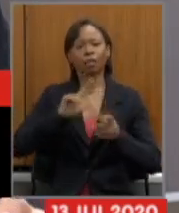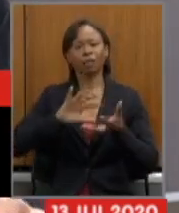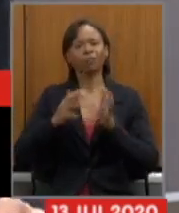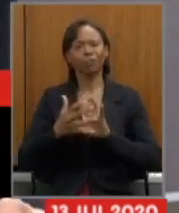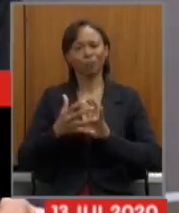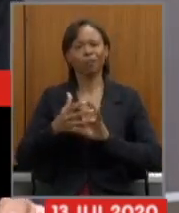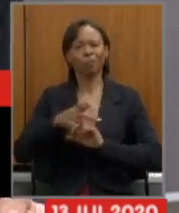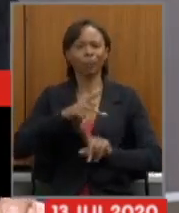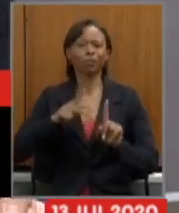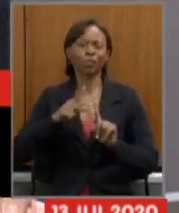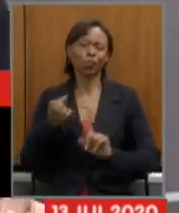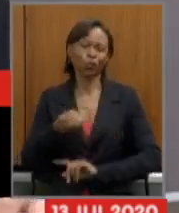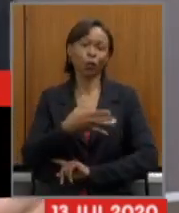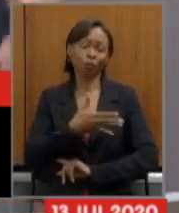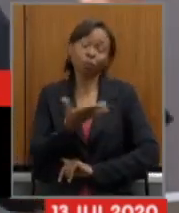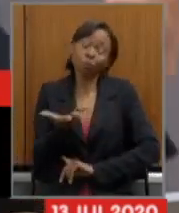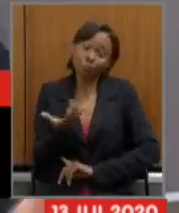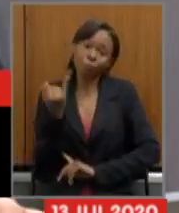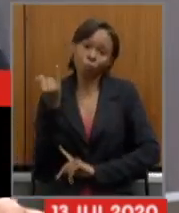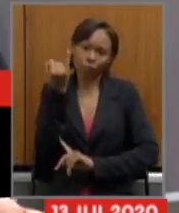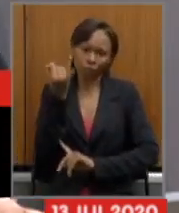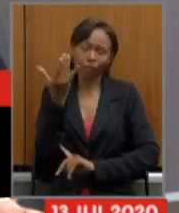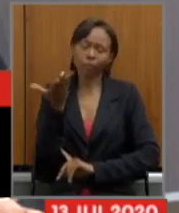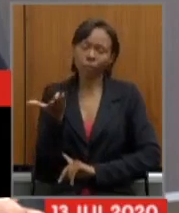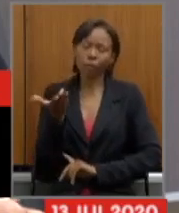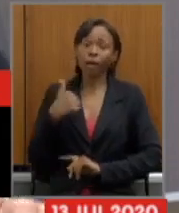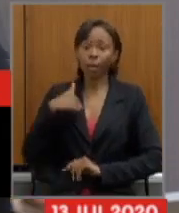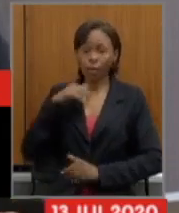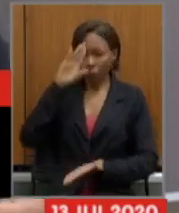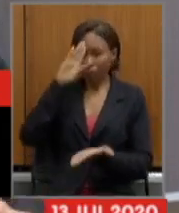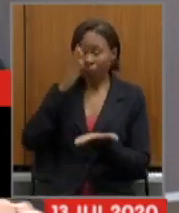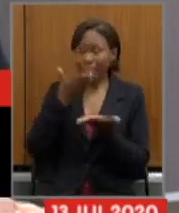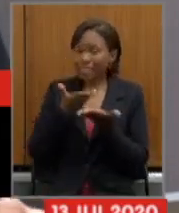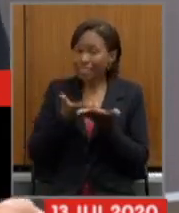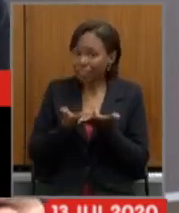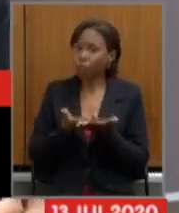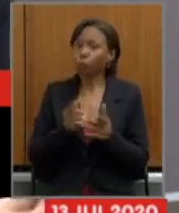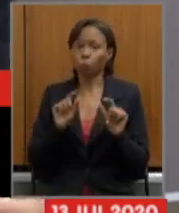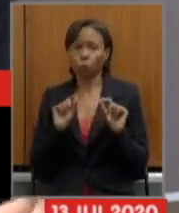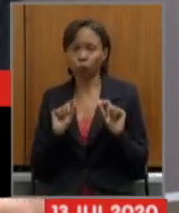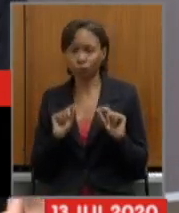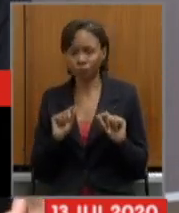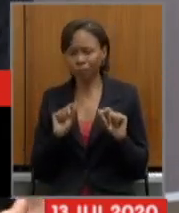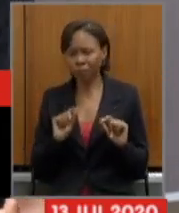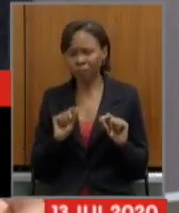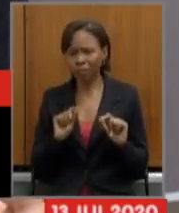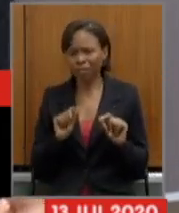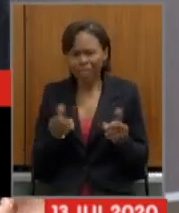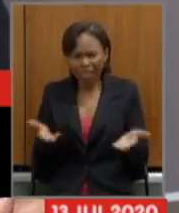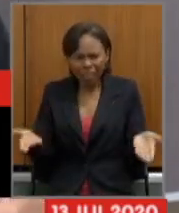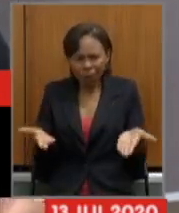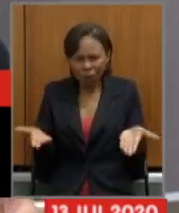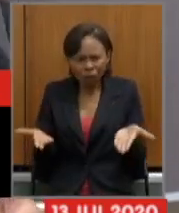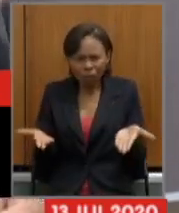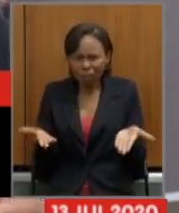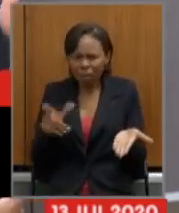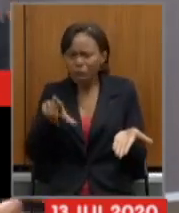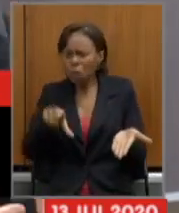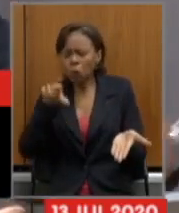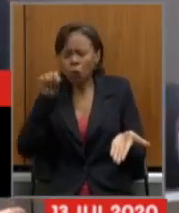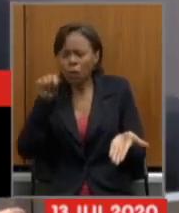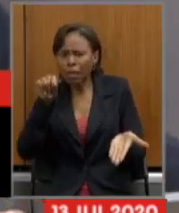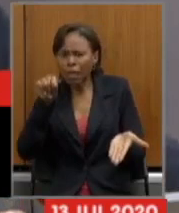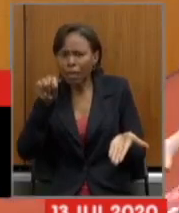Patrus, senhora deputada Beatriz Serqueira, demais deputados aqui presentes, deputada Laura Serrano, não cabe, neste momento, escolher